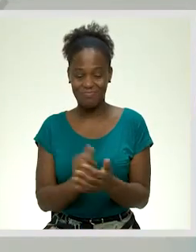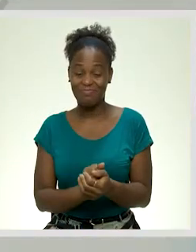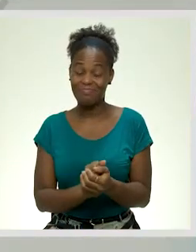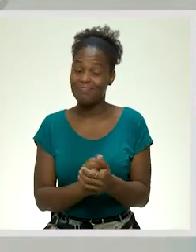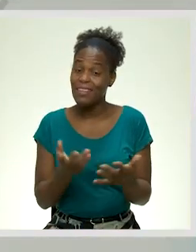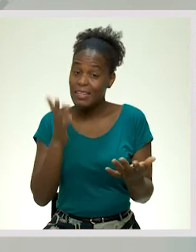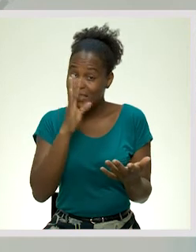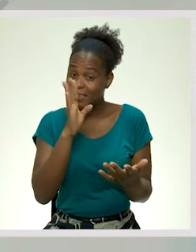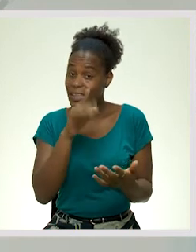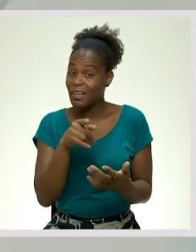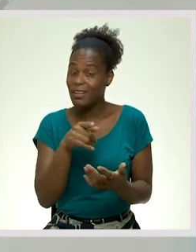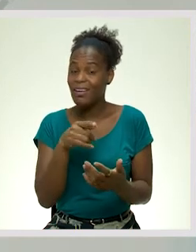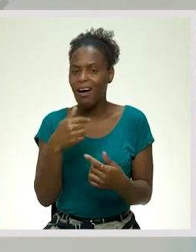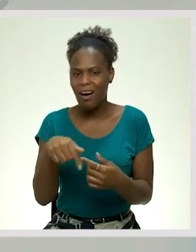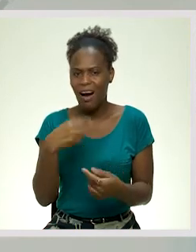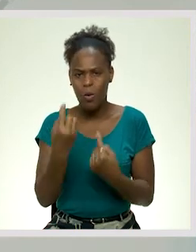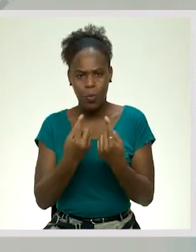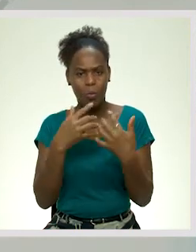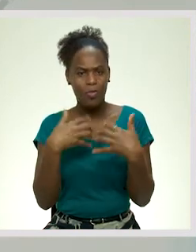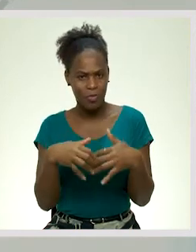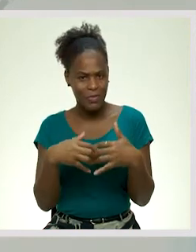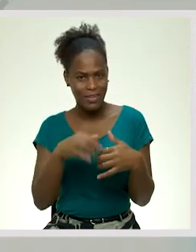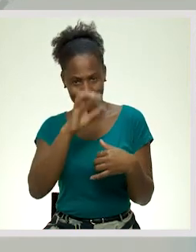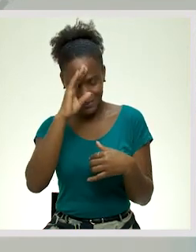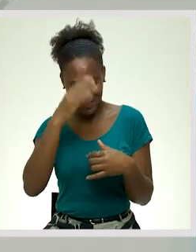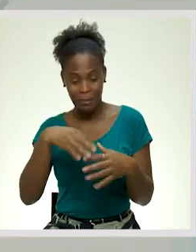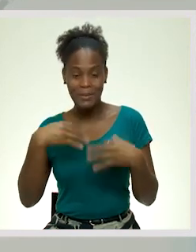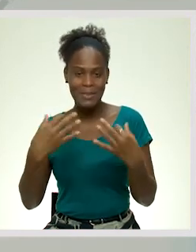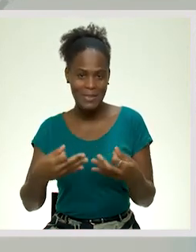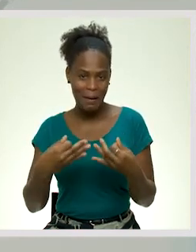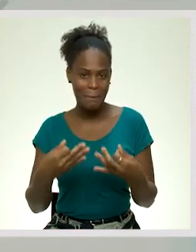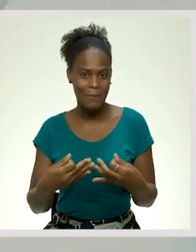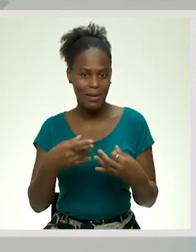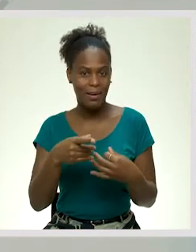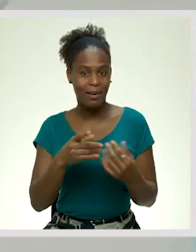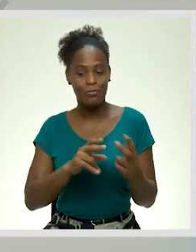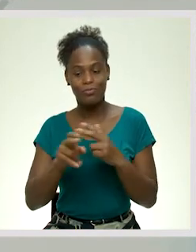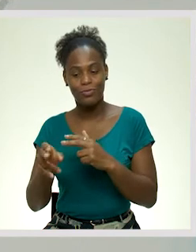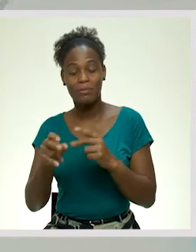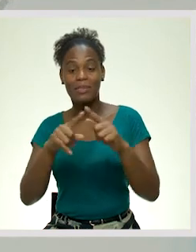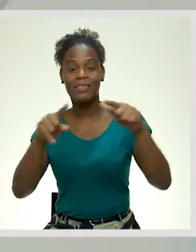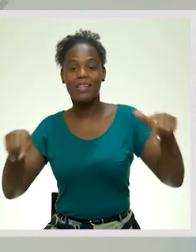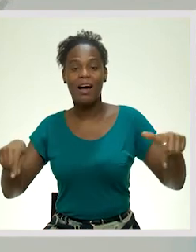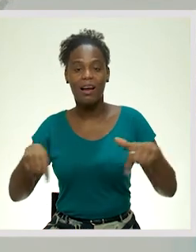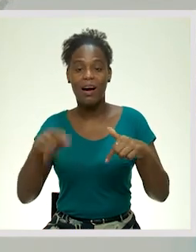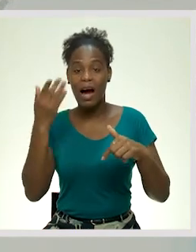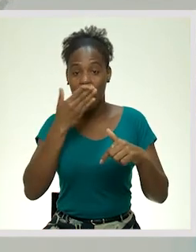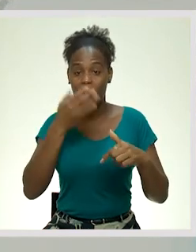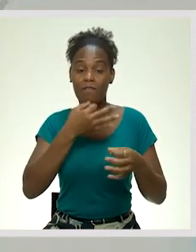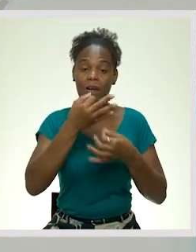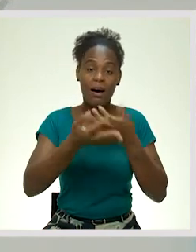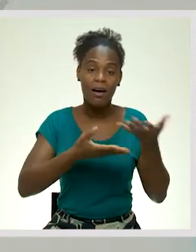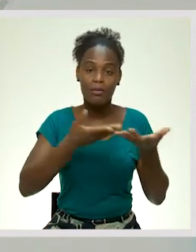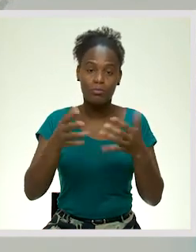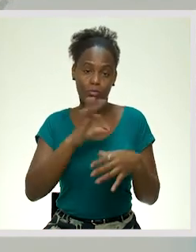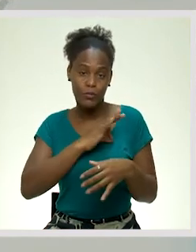Caso houver ou resistir alguma dúvida, já sabem, sempre levem-nas para as salas de aulas, falem